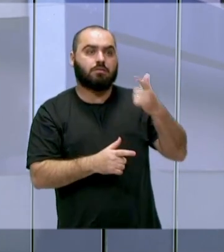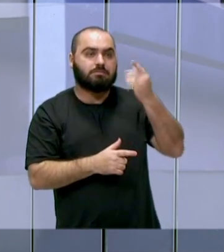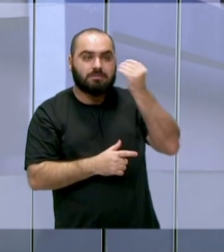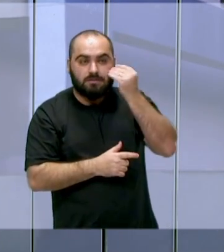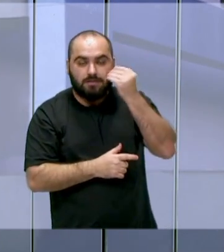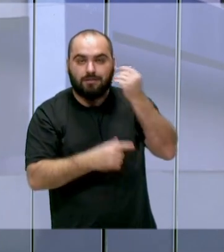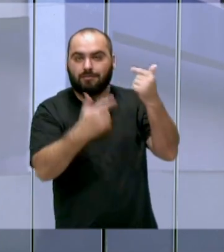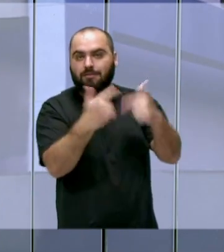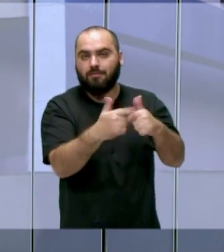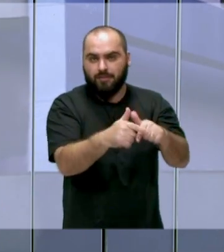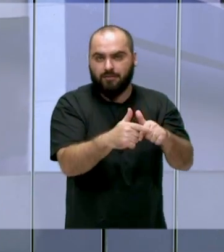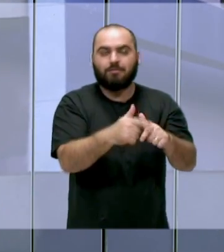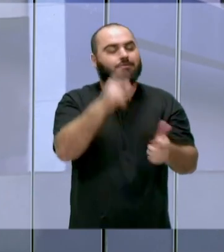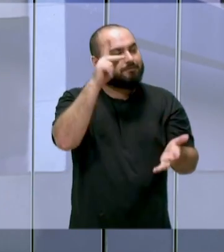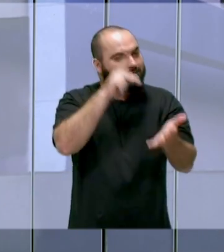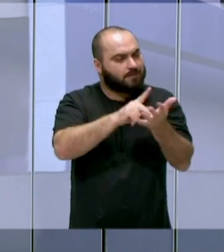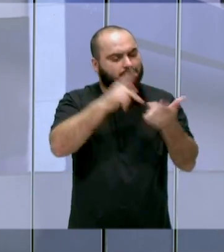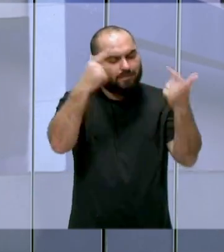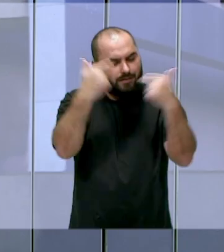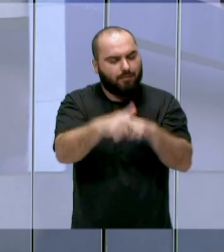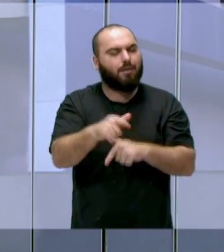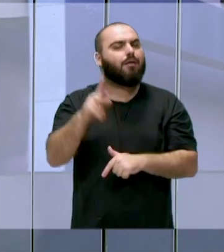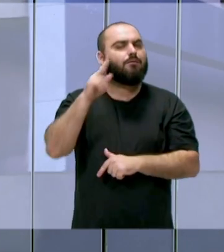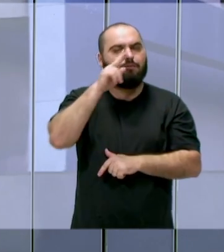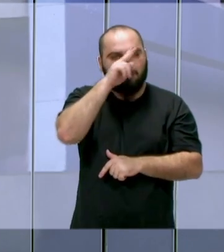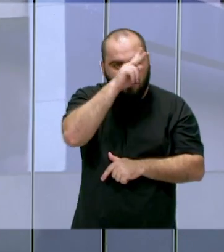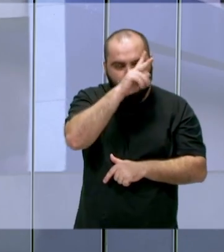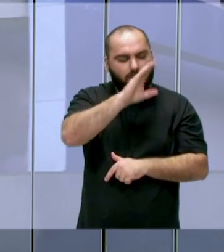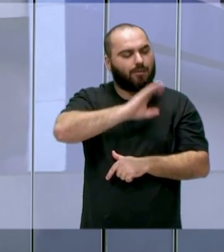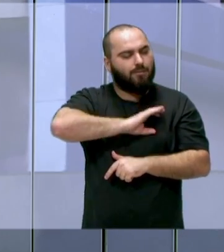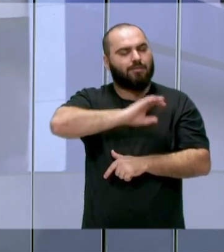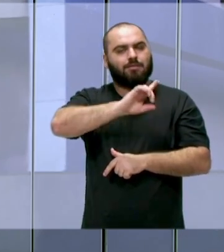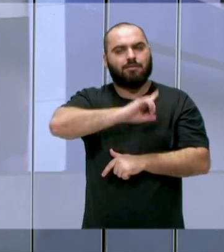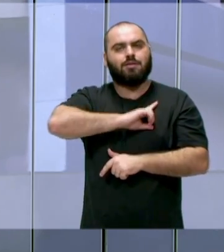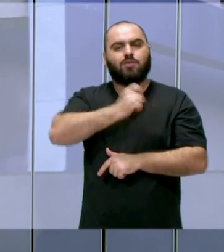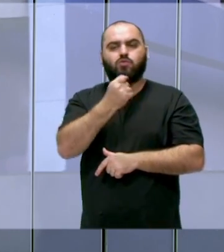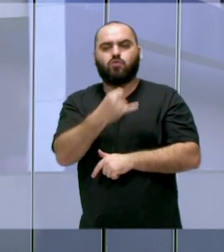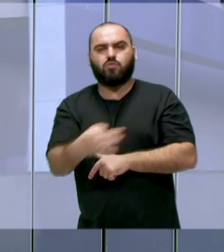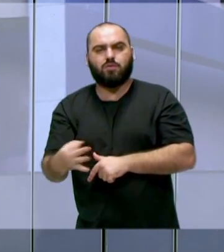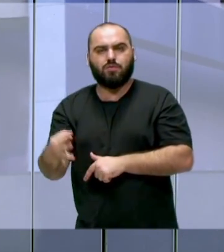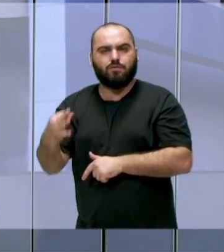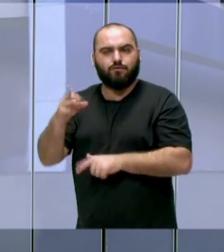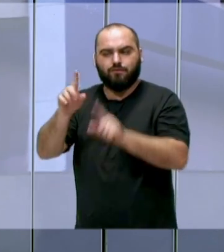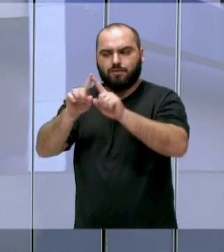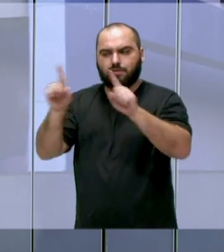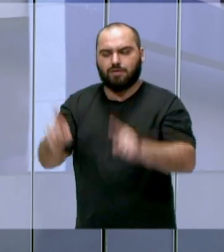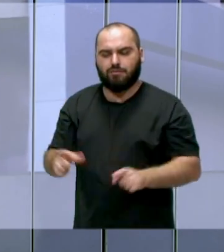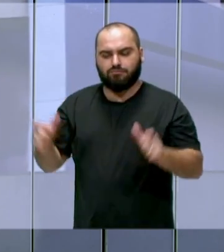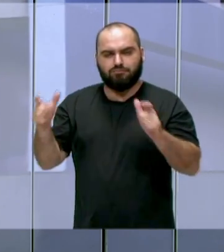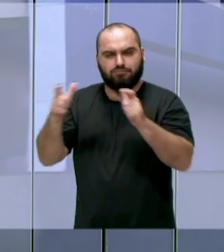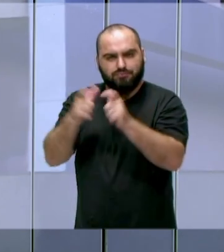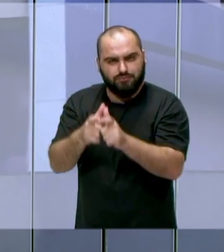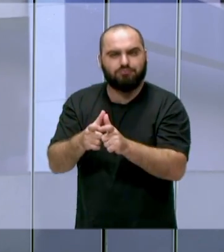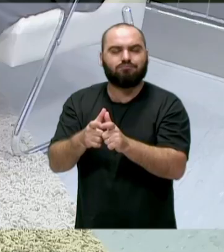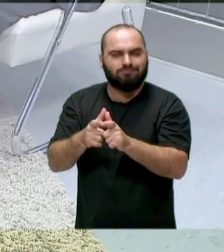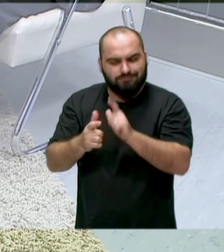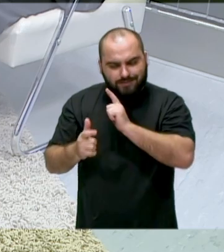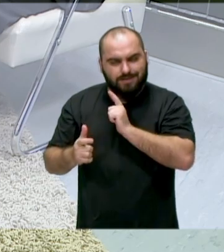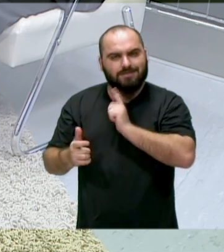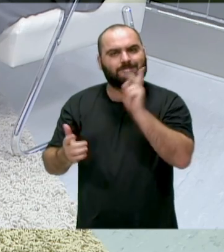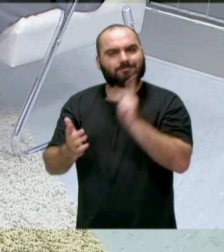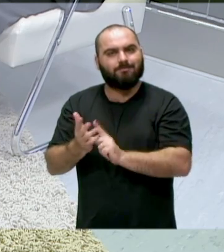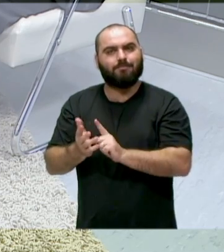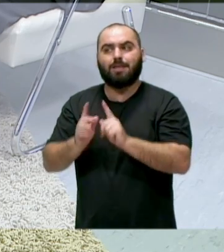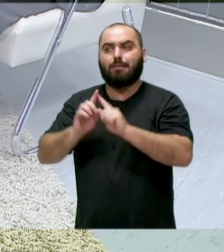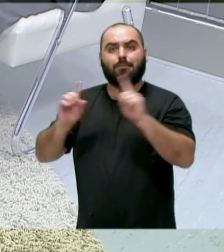A gente tem que tirar o chapéu para o trabalho que é feito também, porque não é fácil. um desafio muito grande. É muito carro. Então, mas a gente não